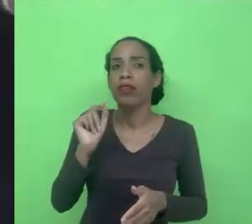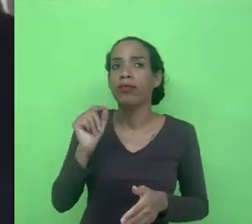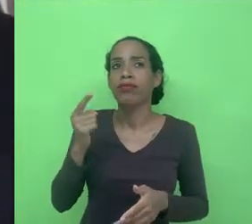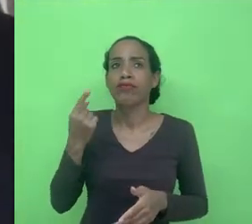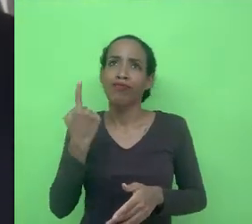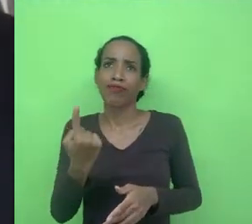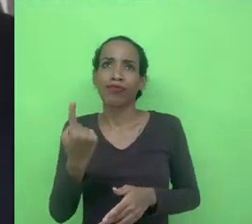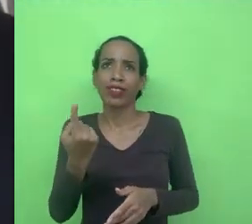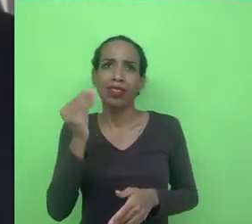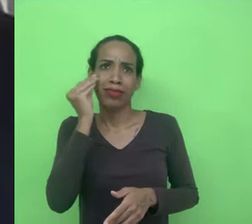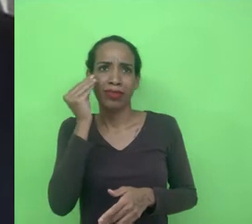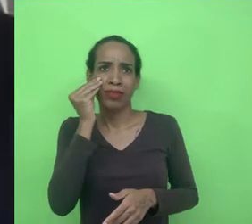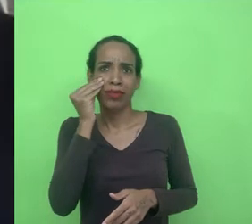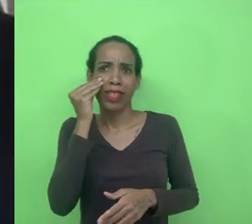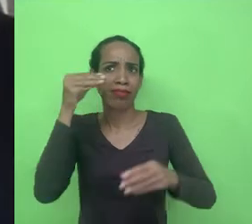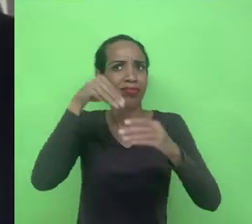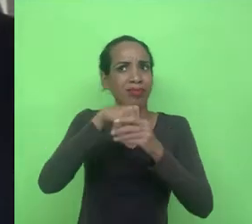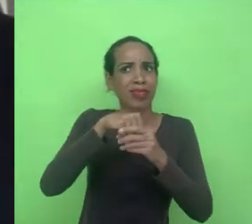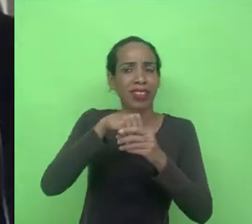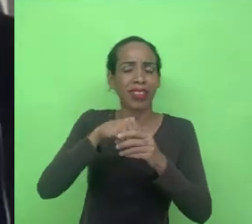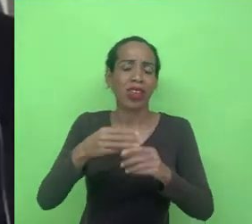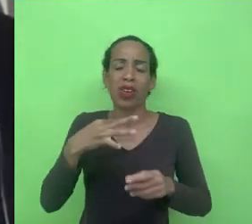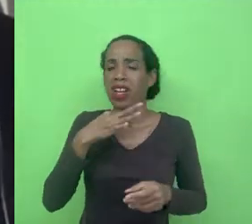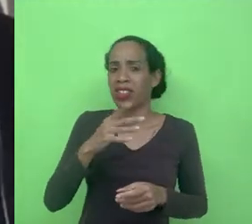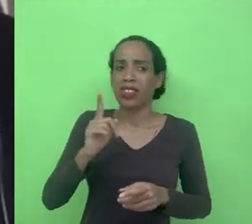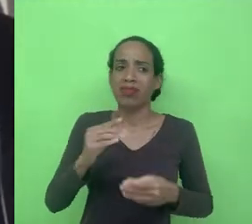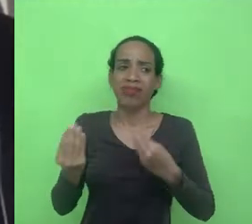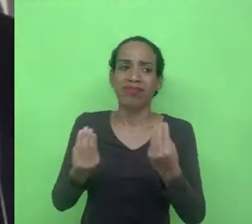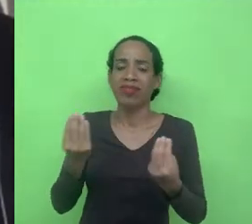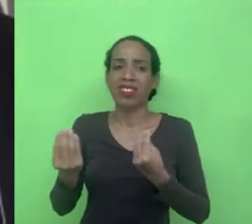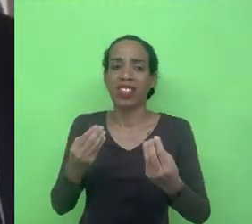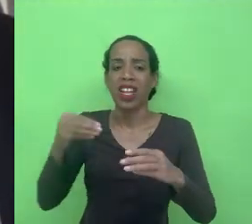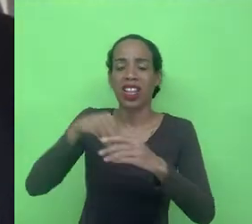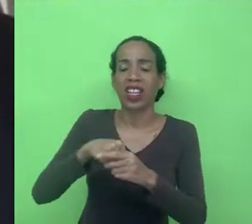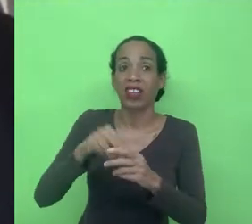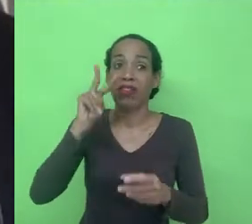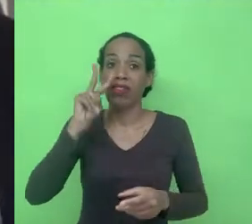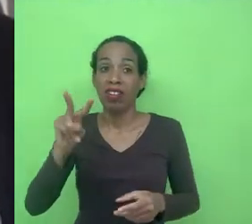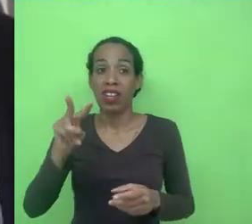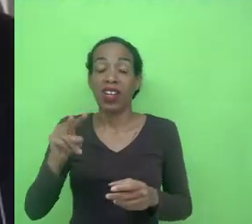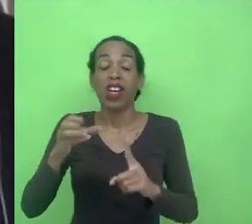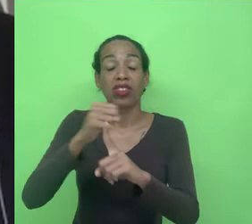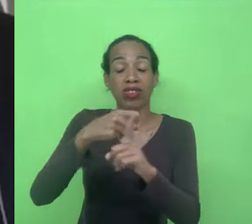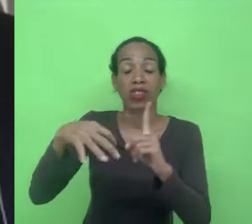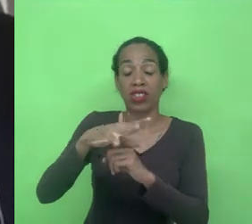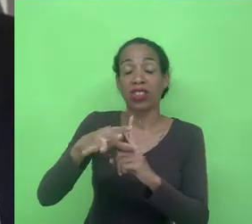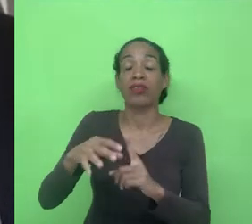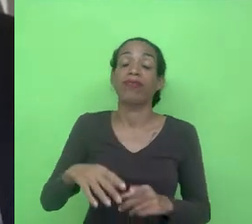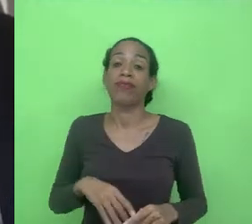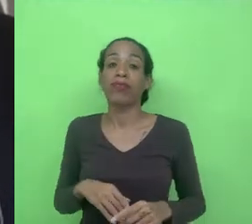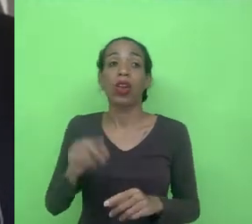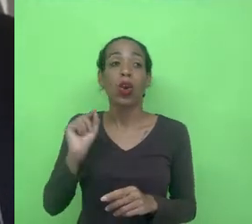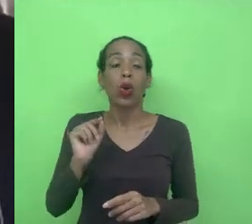testada nesse contexto, acho que isso estaria dentro de uma visão de uma sociologia do social, onde o